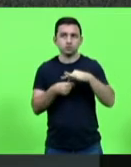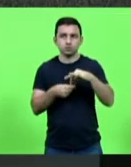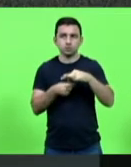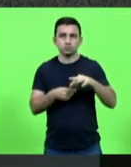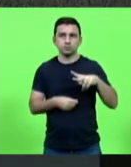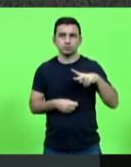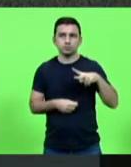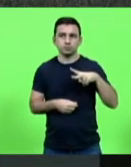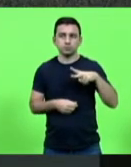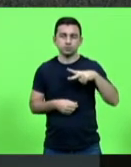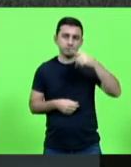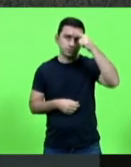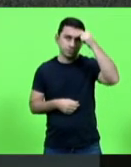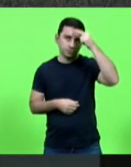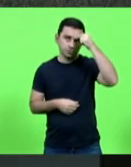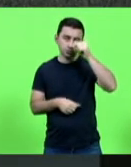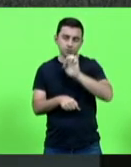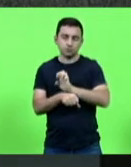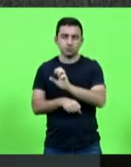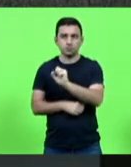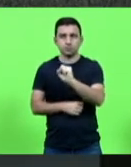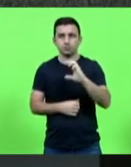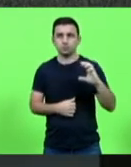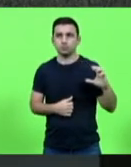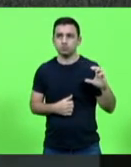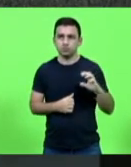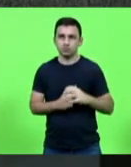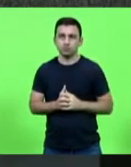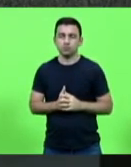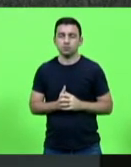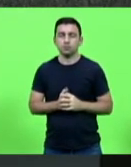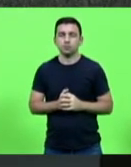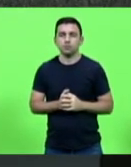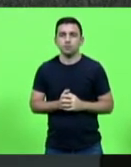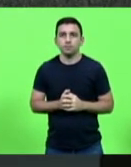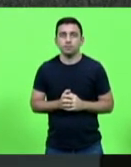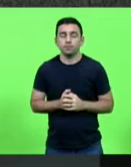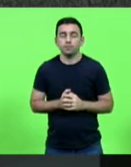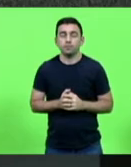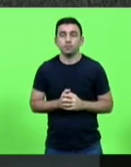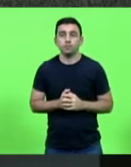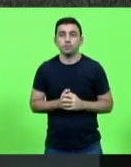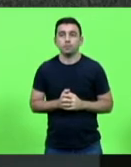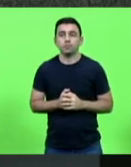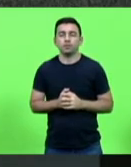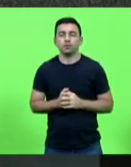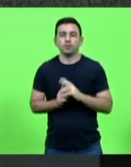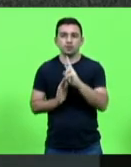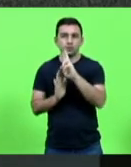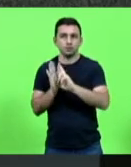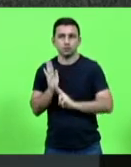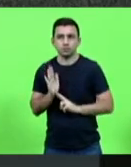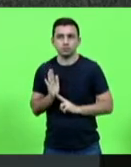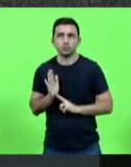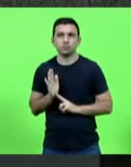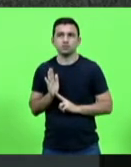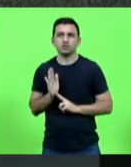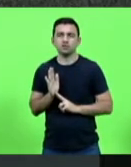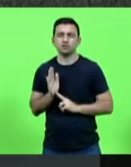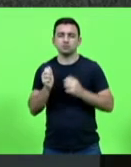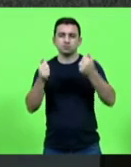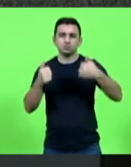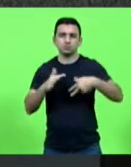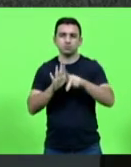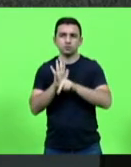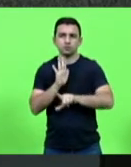ensino superior no estado de Santa Catarina, do relatório. Trato de projeto de lei